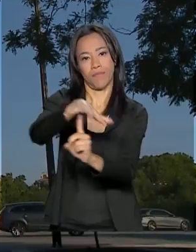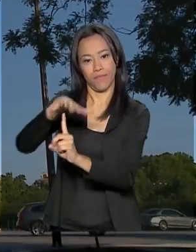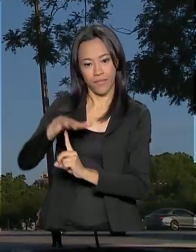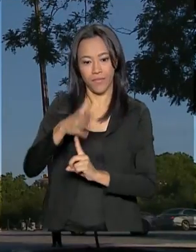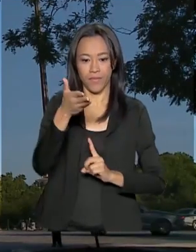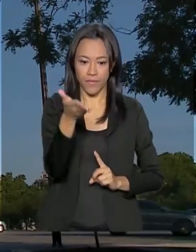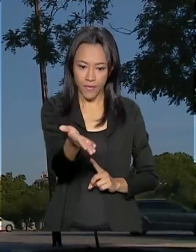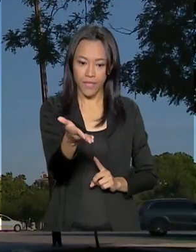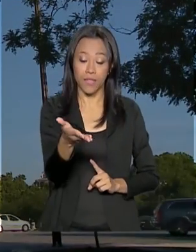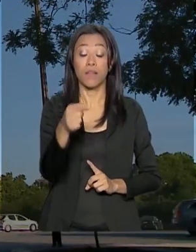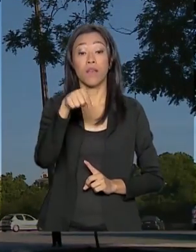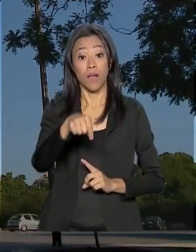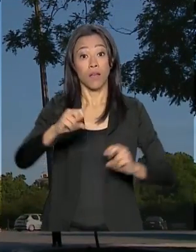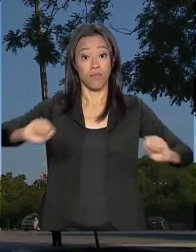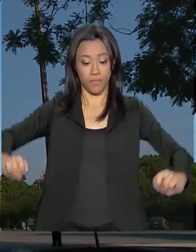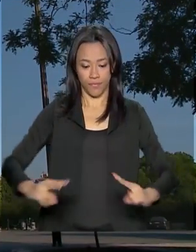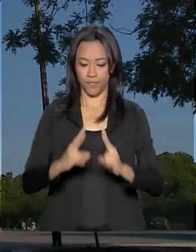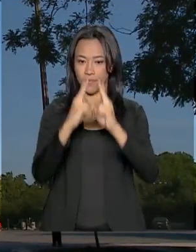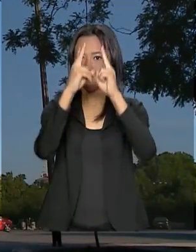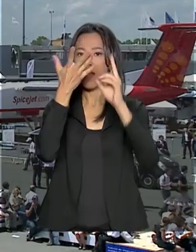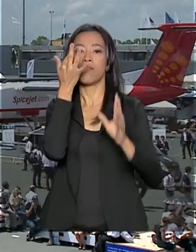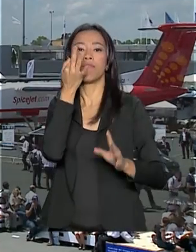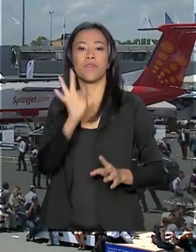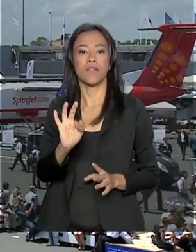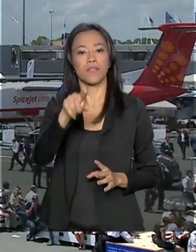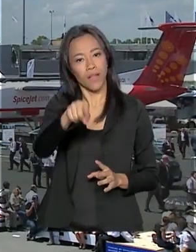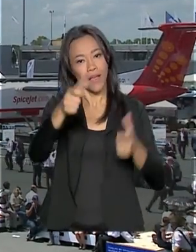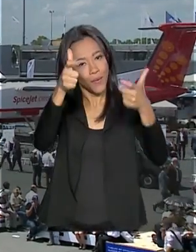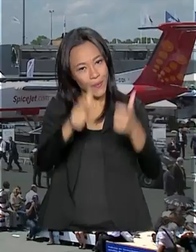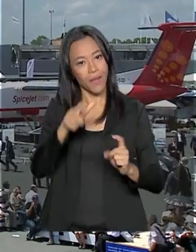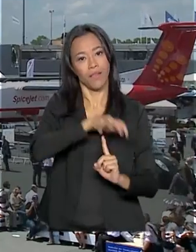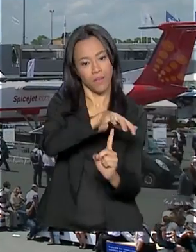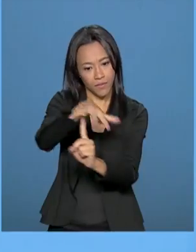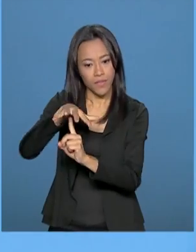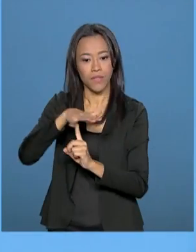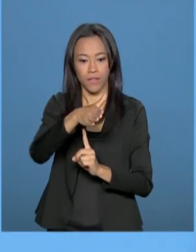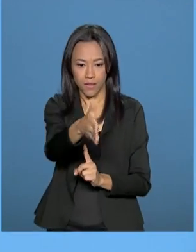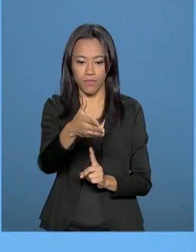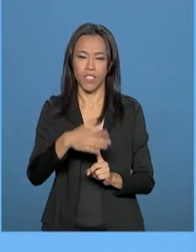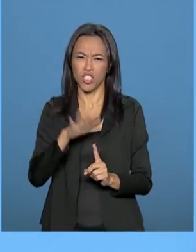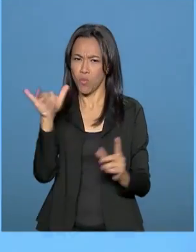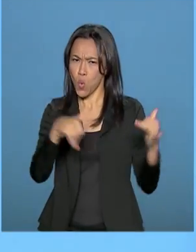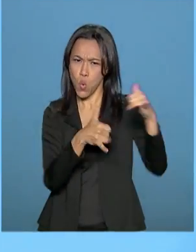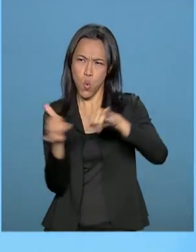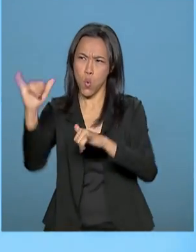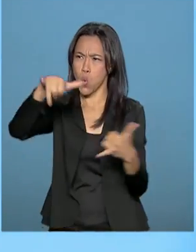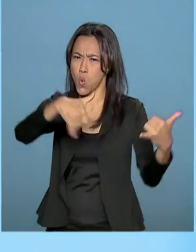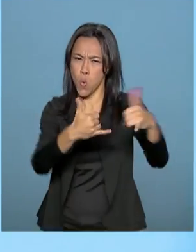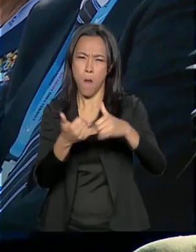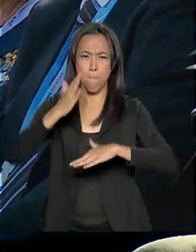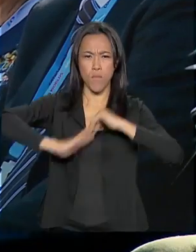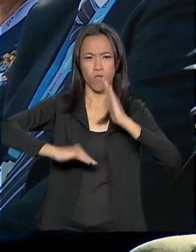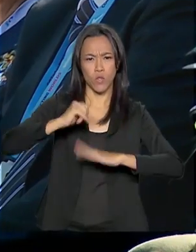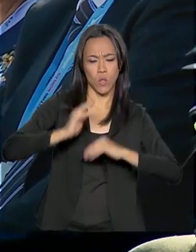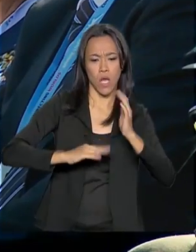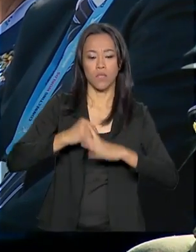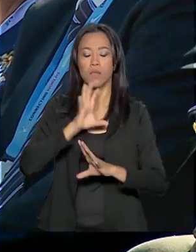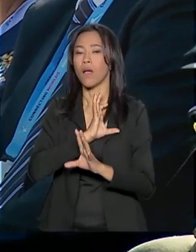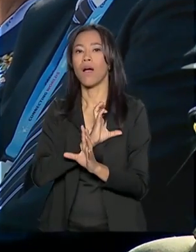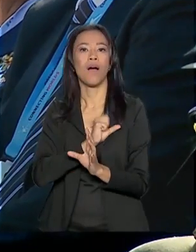mundo. A Cidade Luz é sede da feira Paris Air Show, em que profissionais da área e